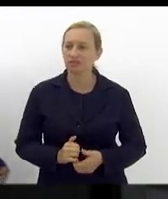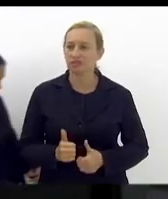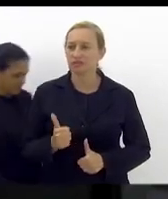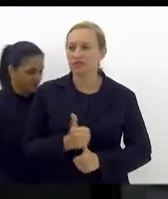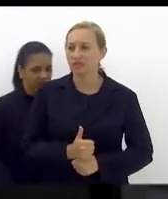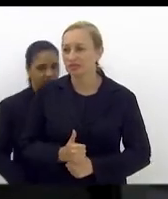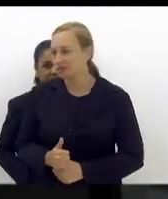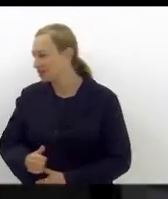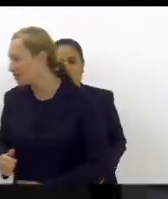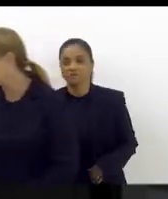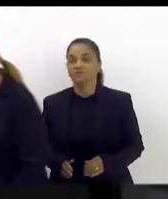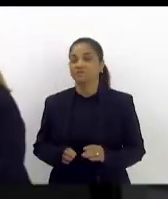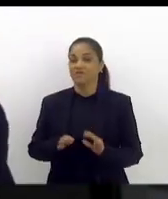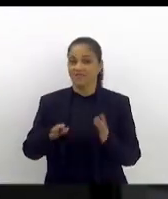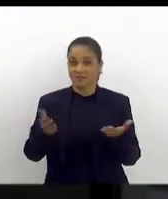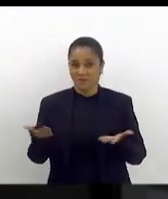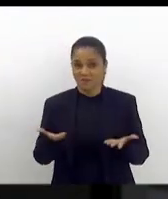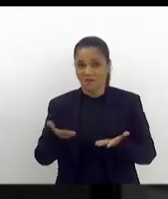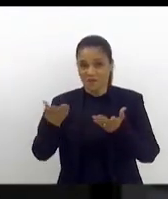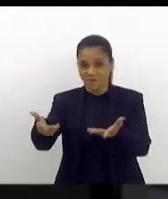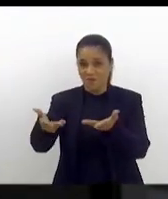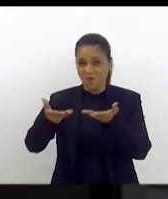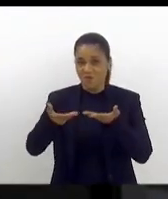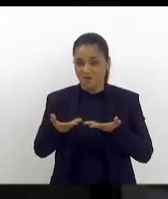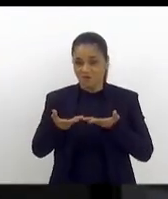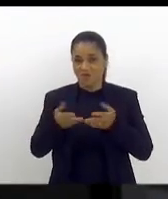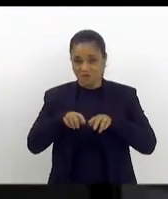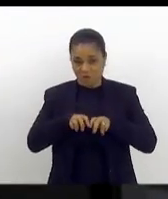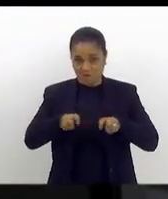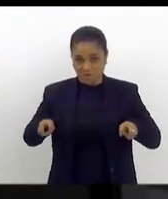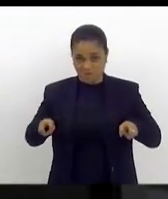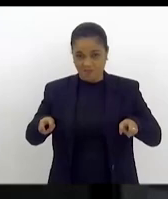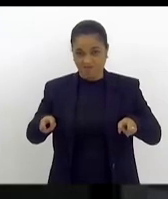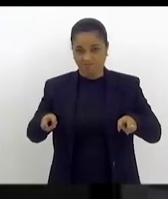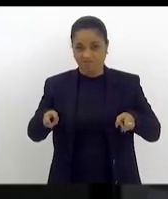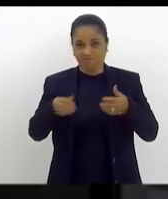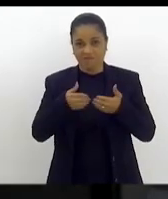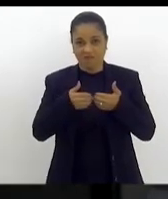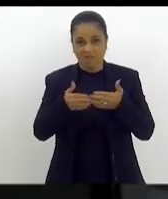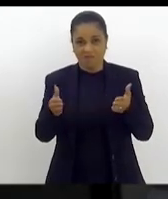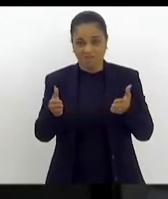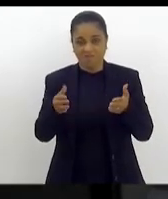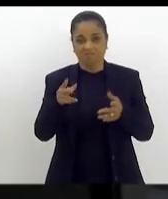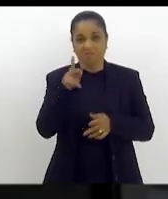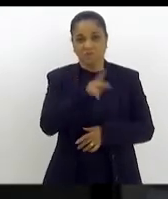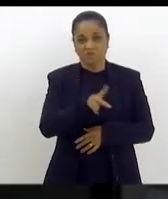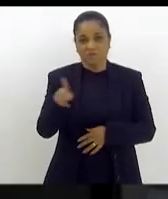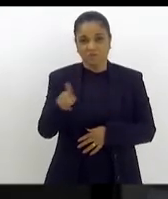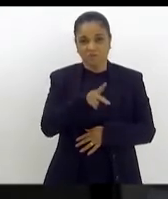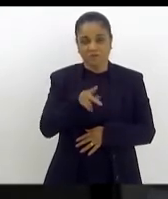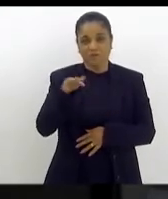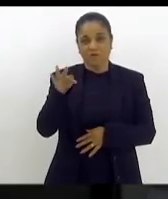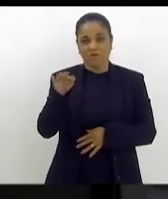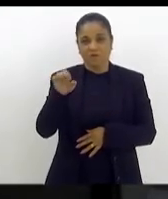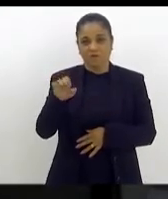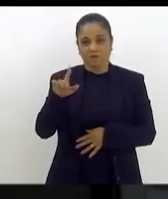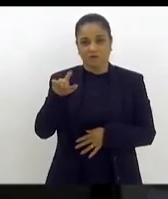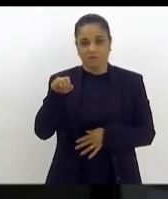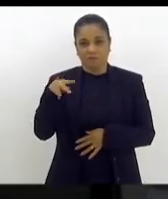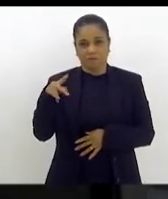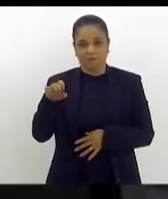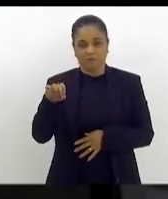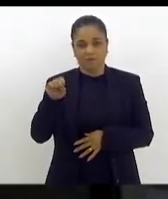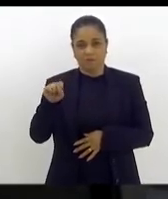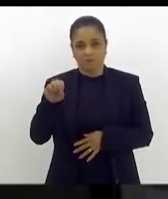Já que o convidamos a vir à mesa, vou abrir a fala ao professor Felipe Souza, para